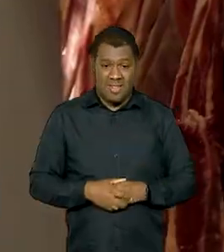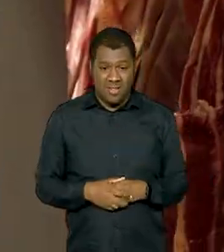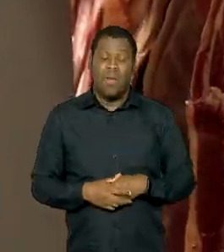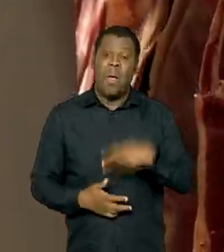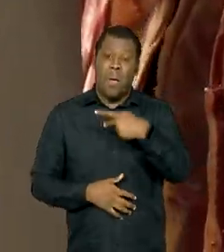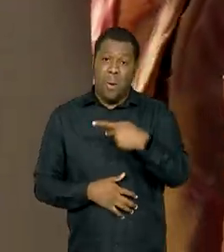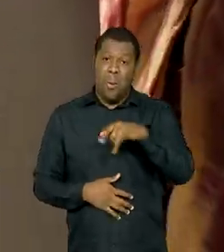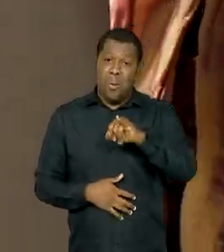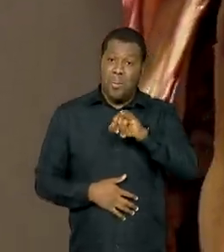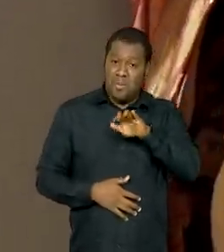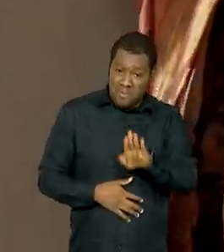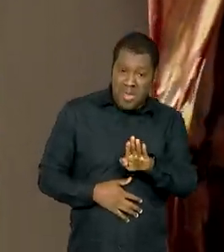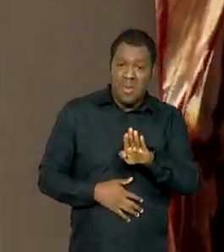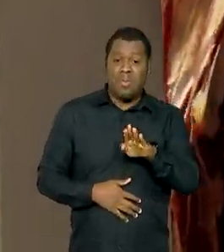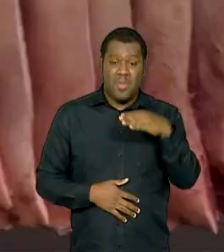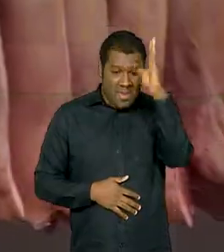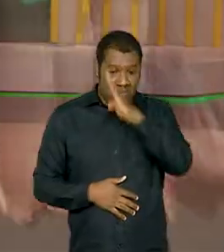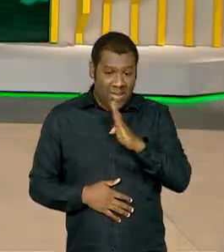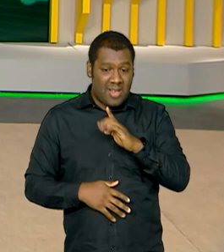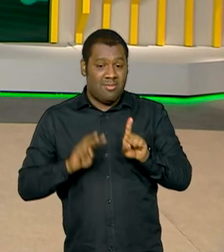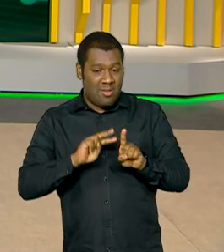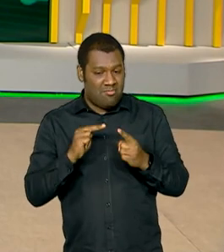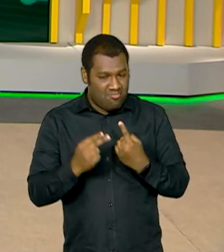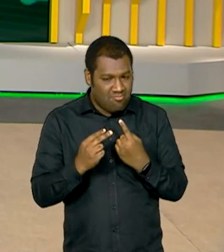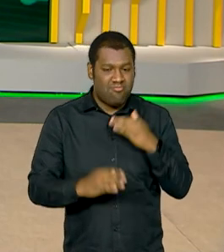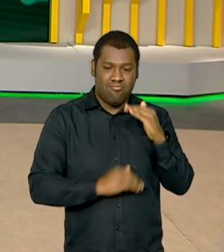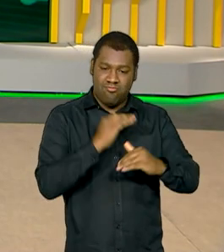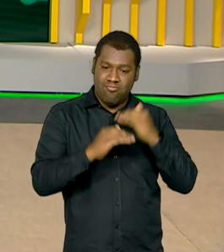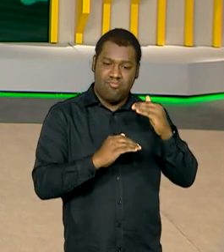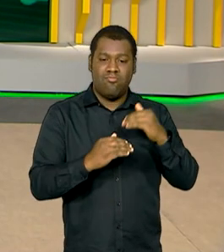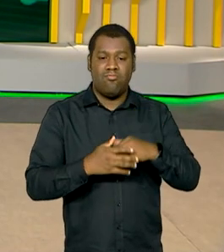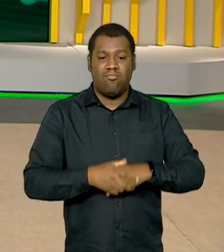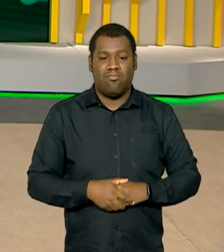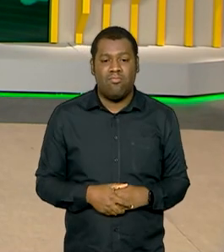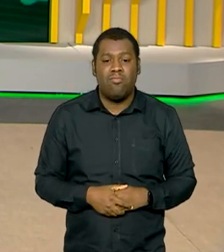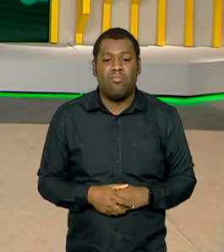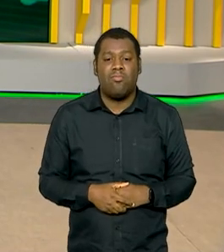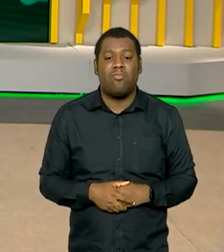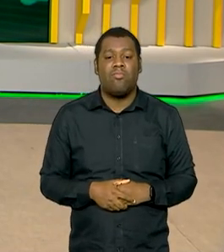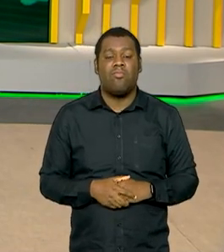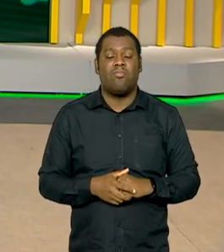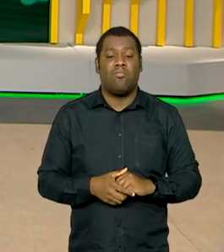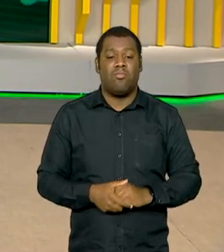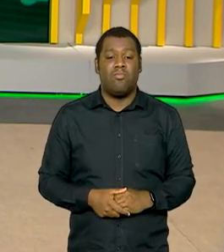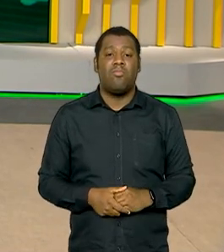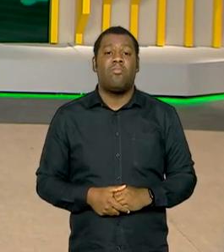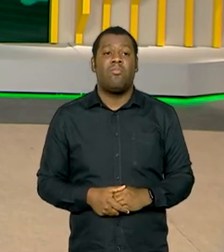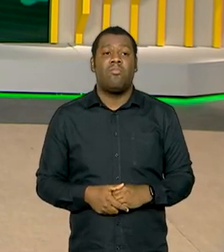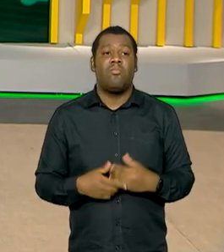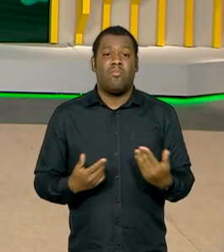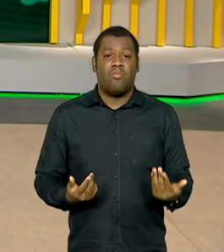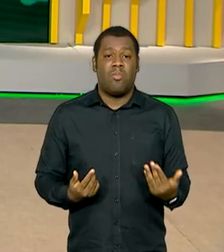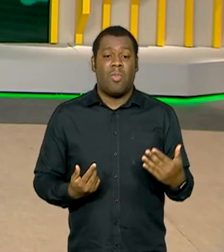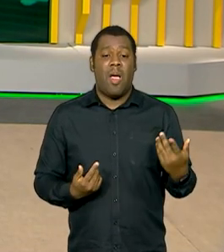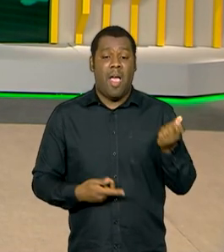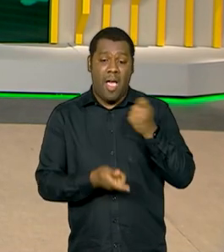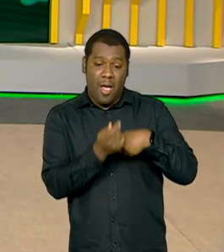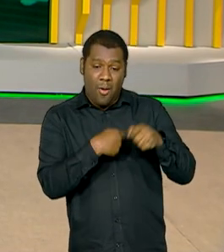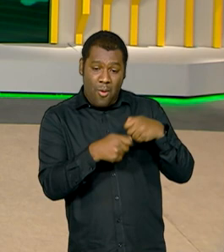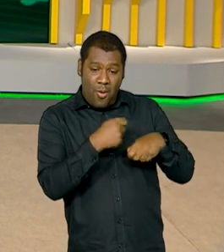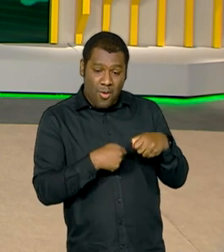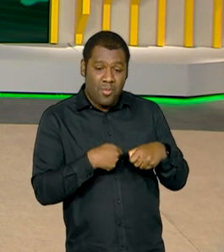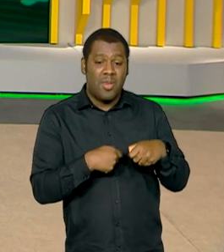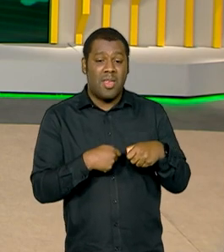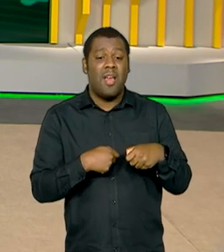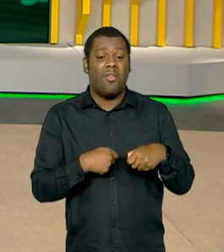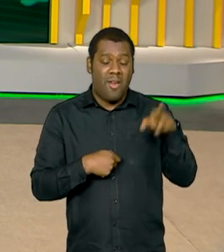do PIB brasileiro neste ano. E para além das projeções do mercado financeiro, a economia real também